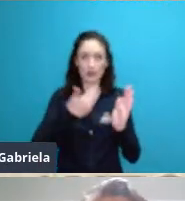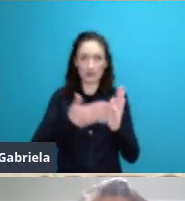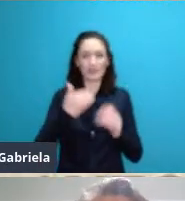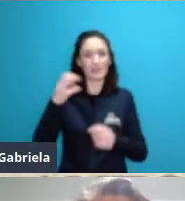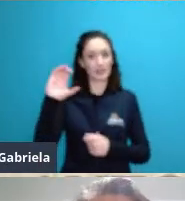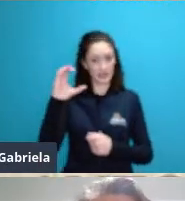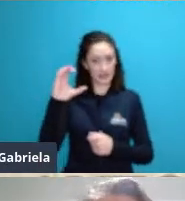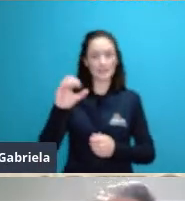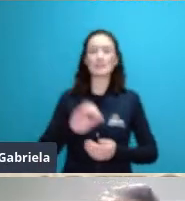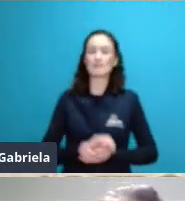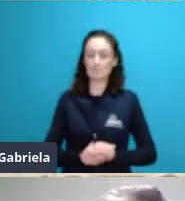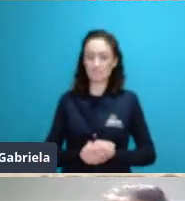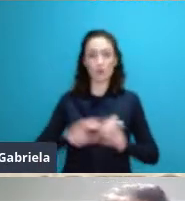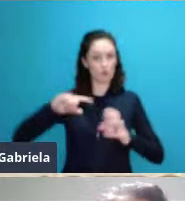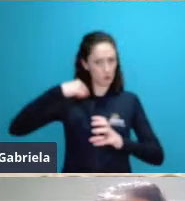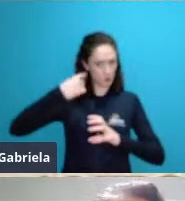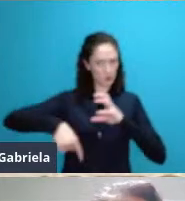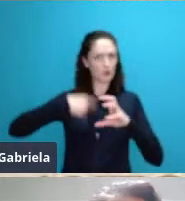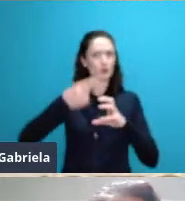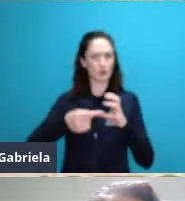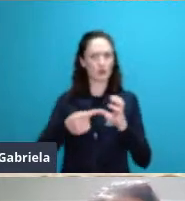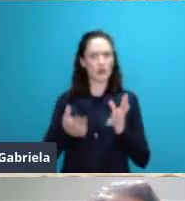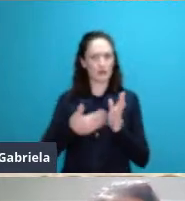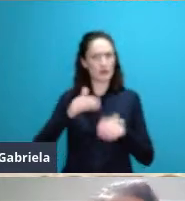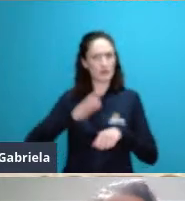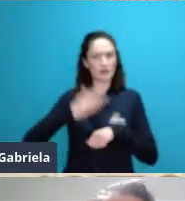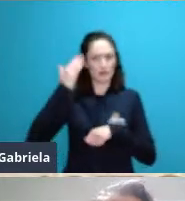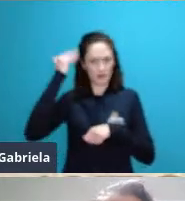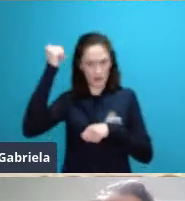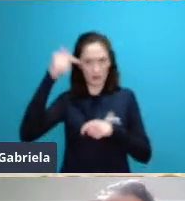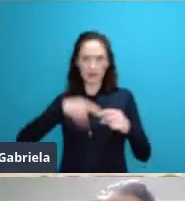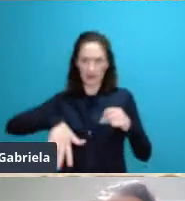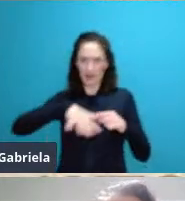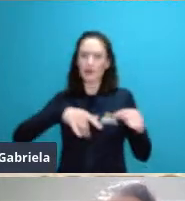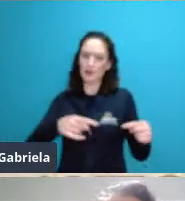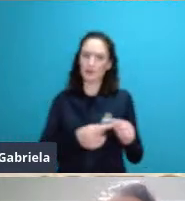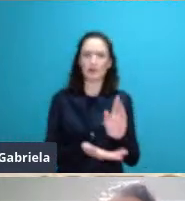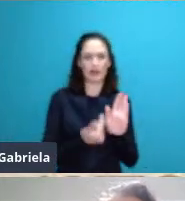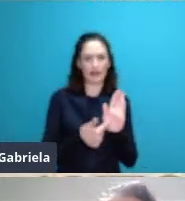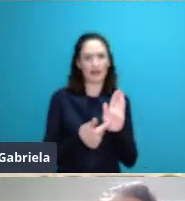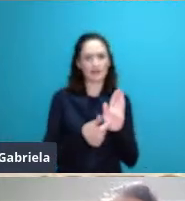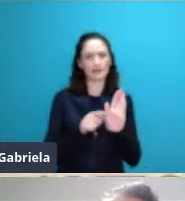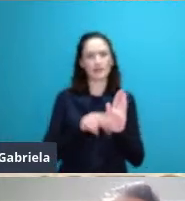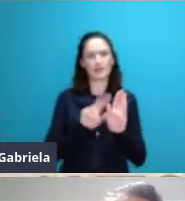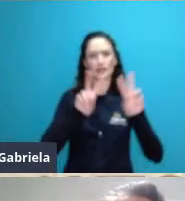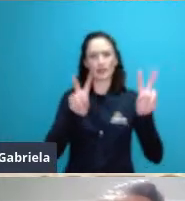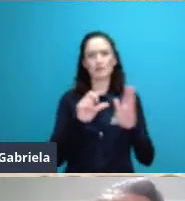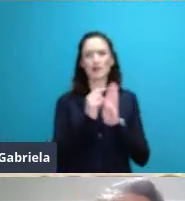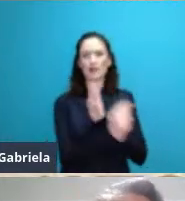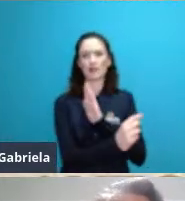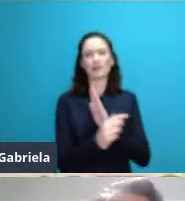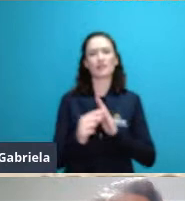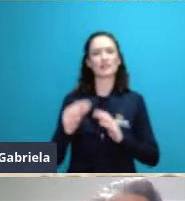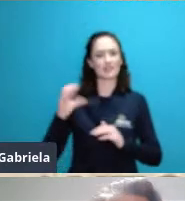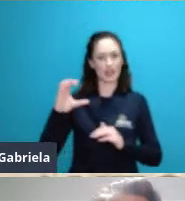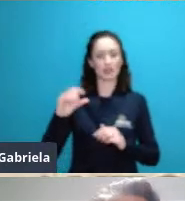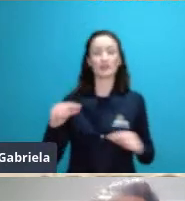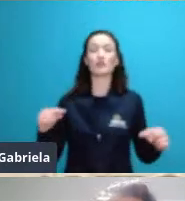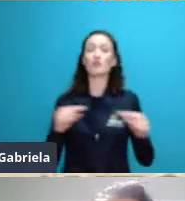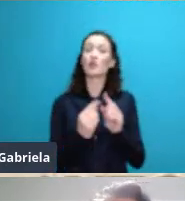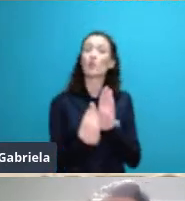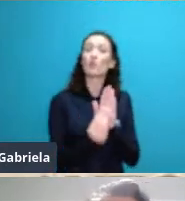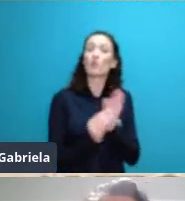científicas do mundo e ele propôs uma base teórica da estratégia do desenvolvimento dos ecossistemas